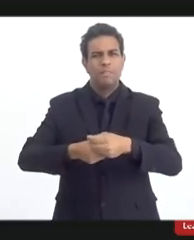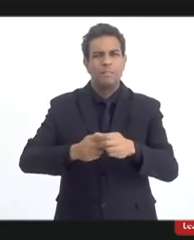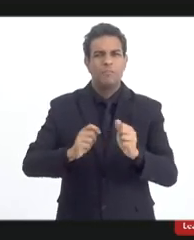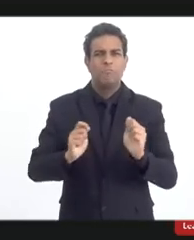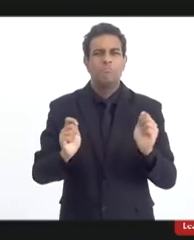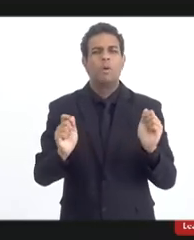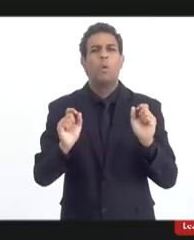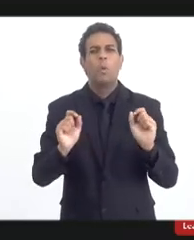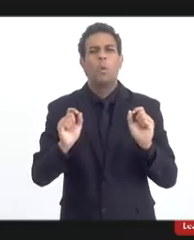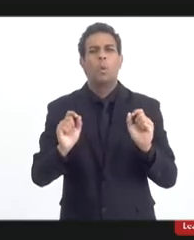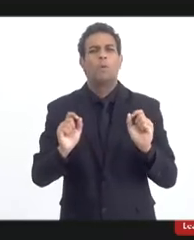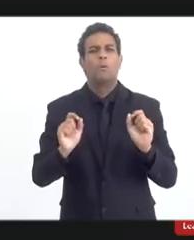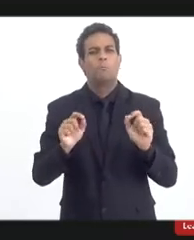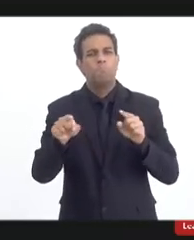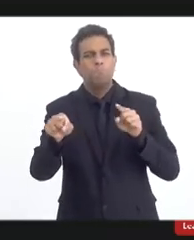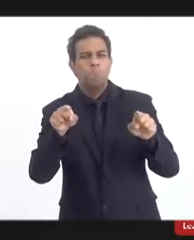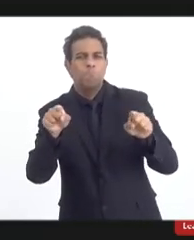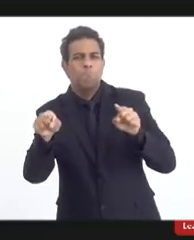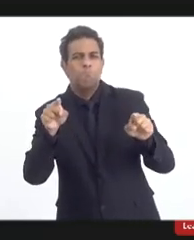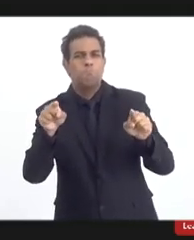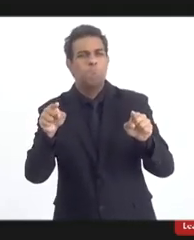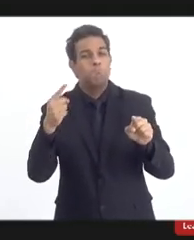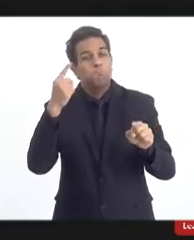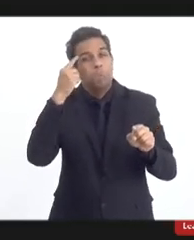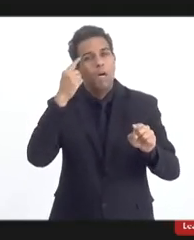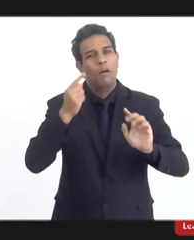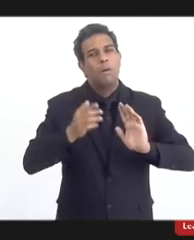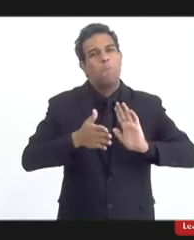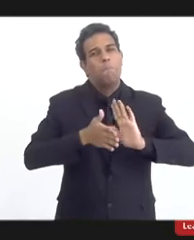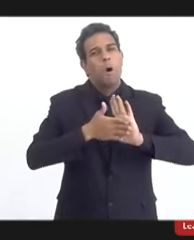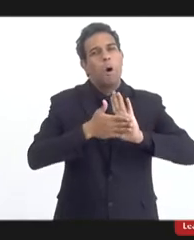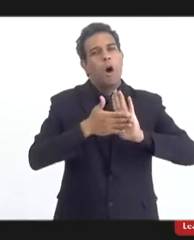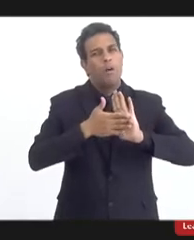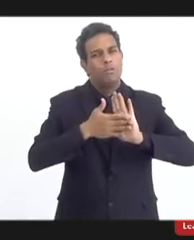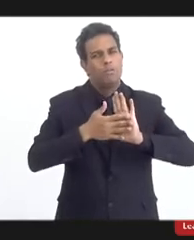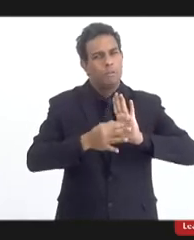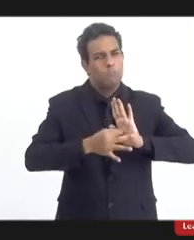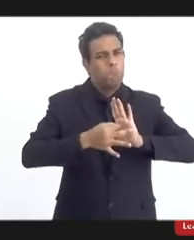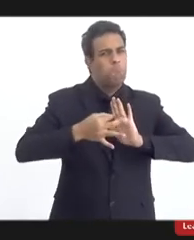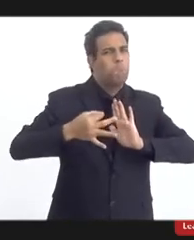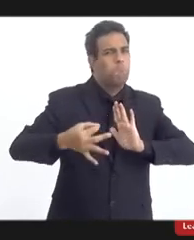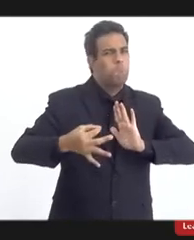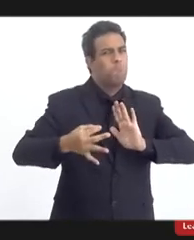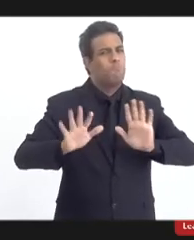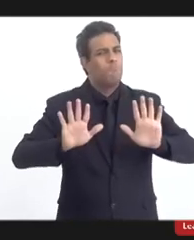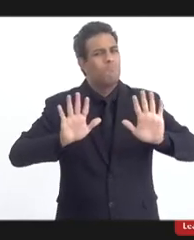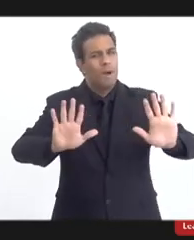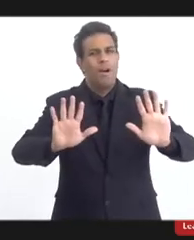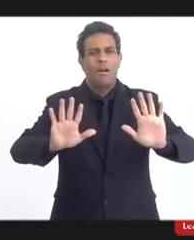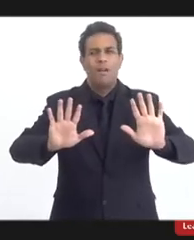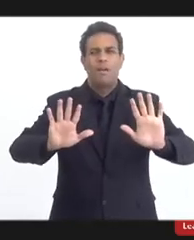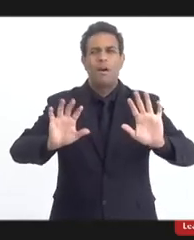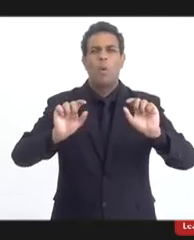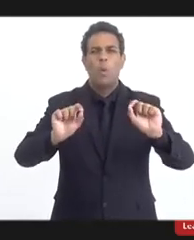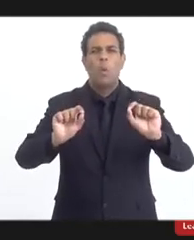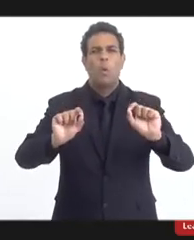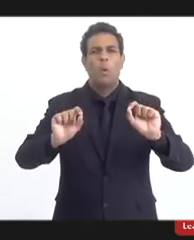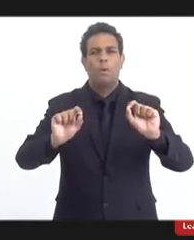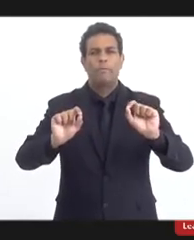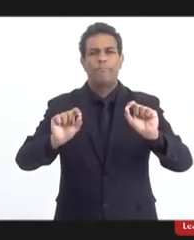para algumas proposições, isso, mas há uma questão de fundo